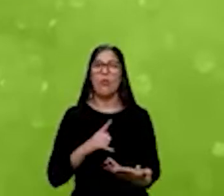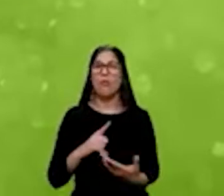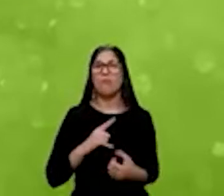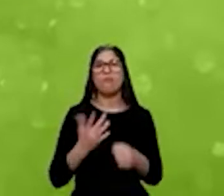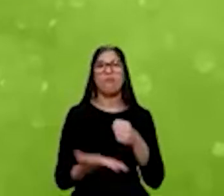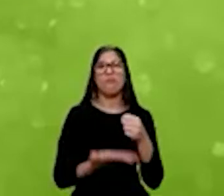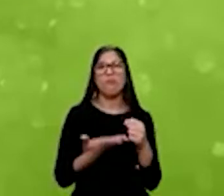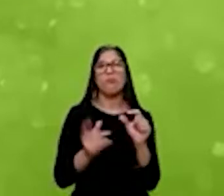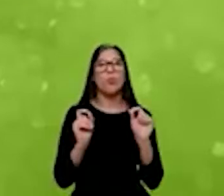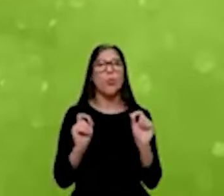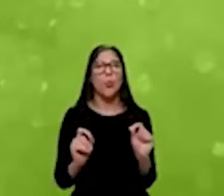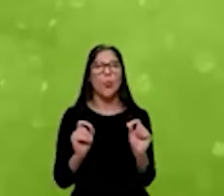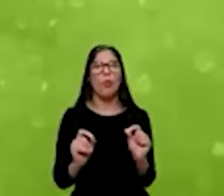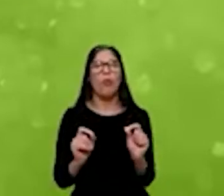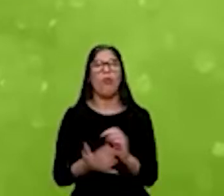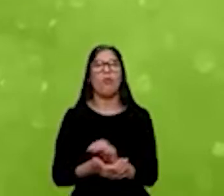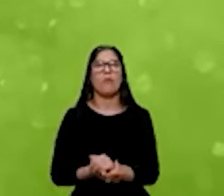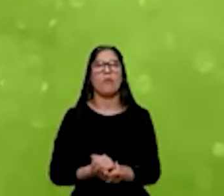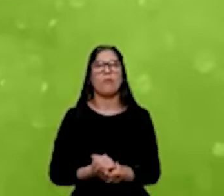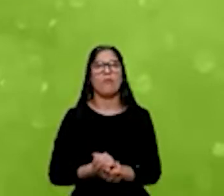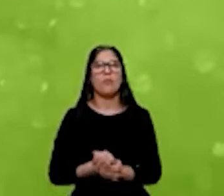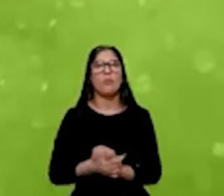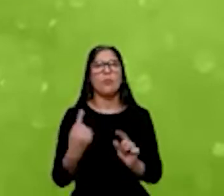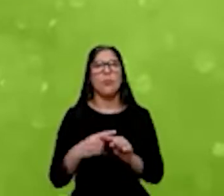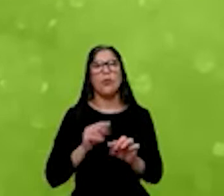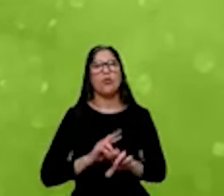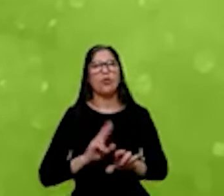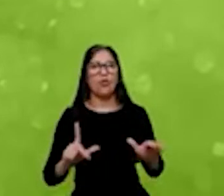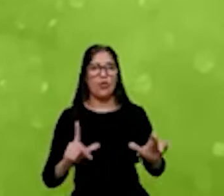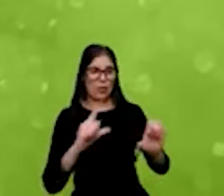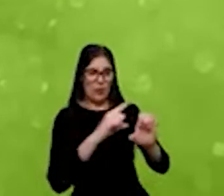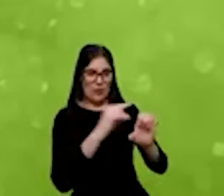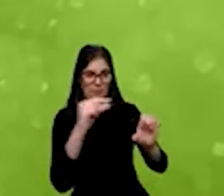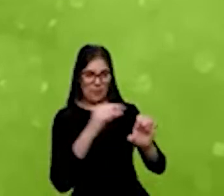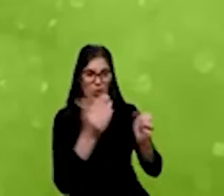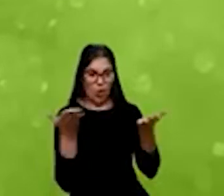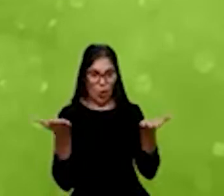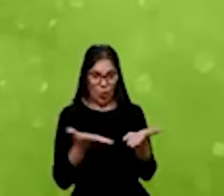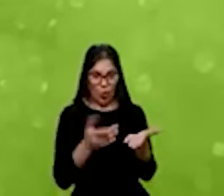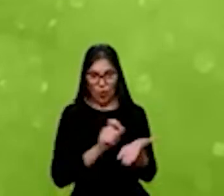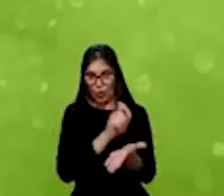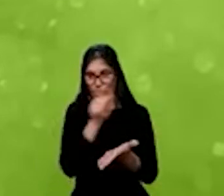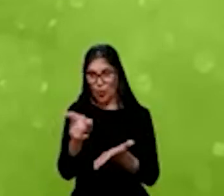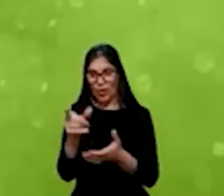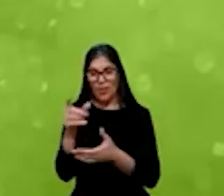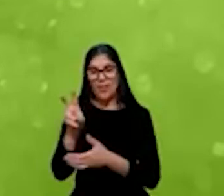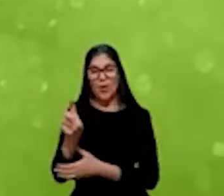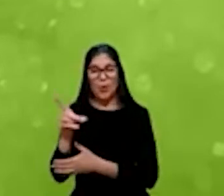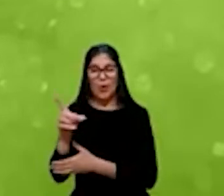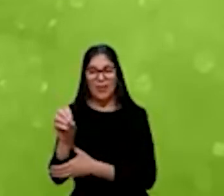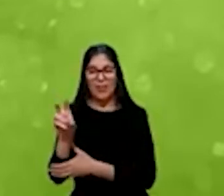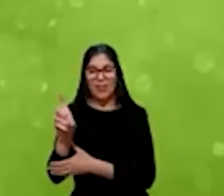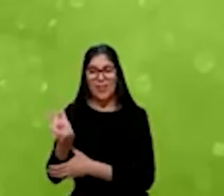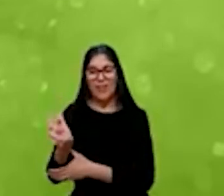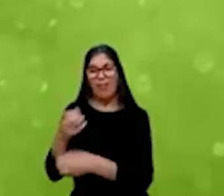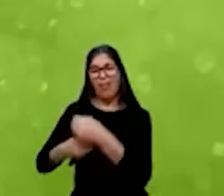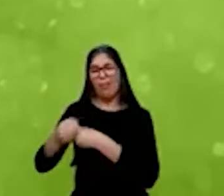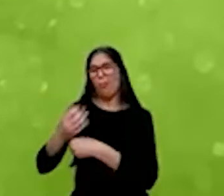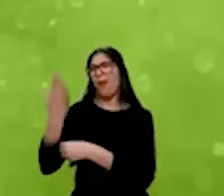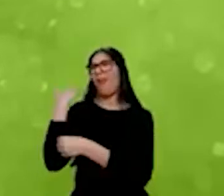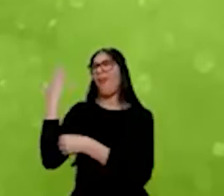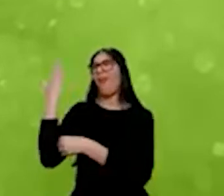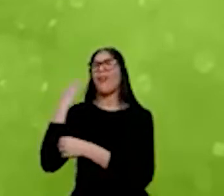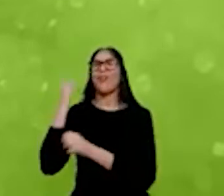é diferente empreender hoje do que era 5, 10, 15 anos atrás. Não dá para empreender